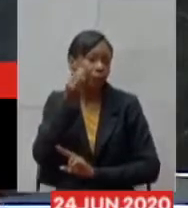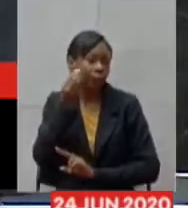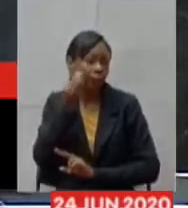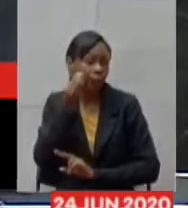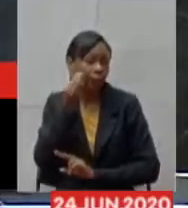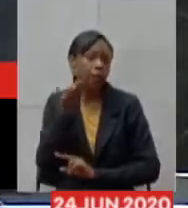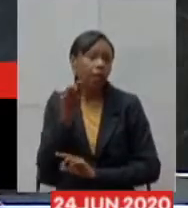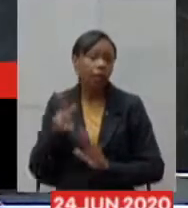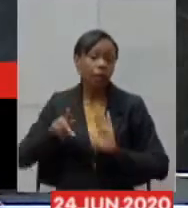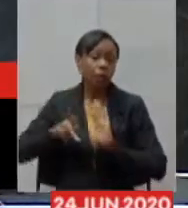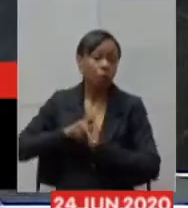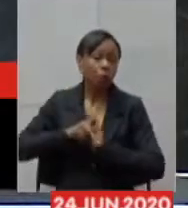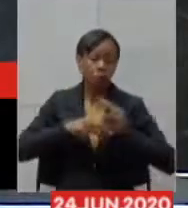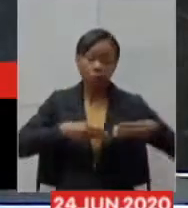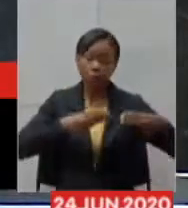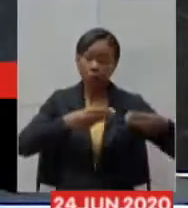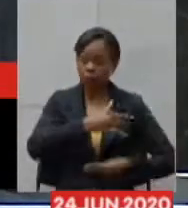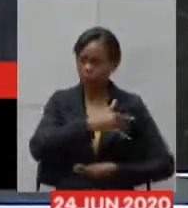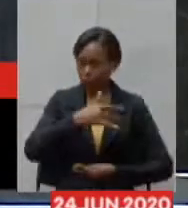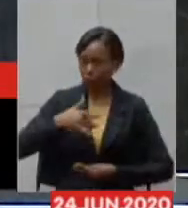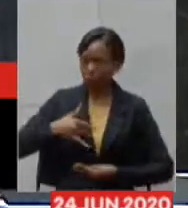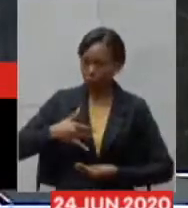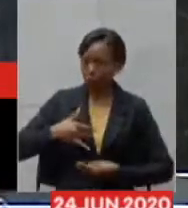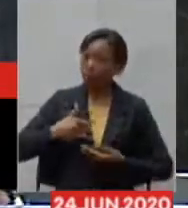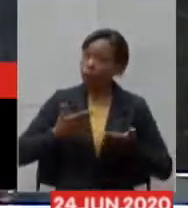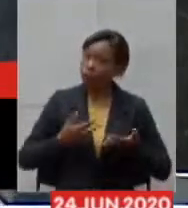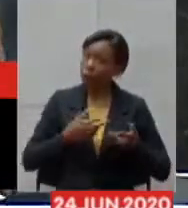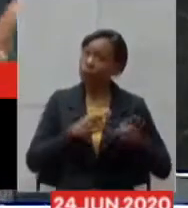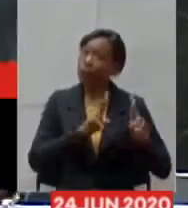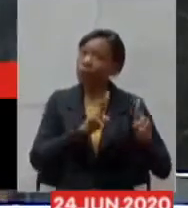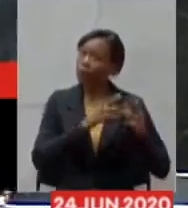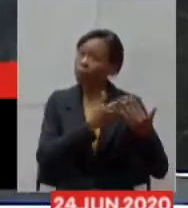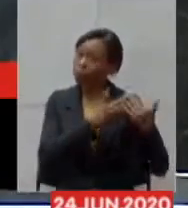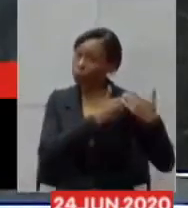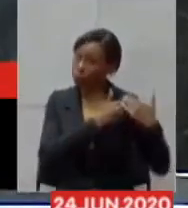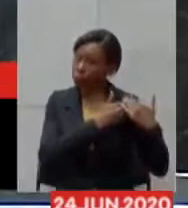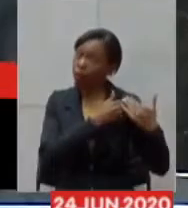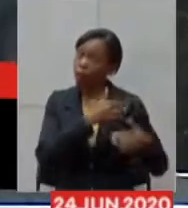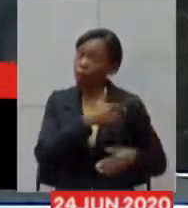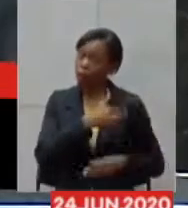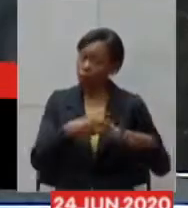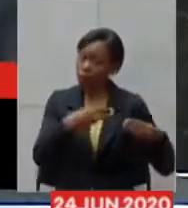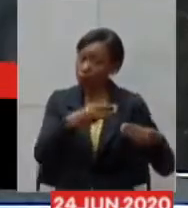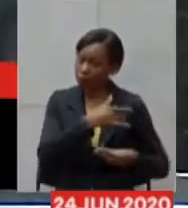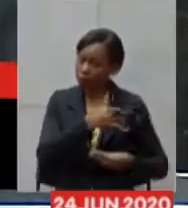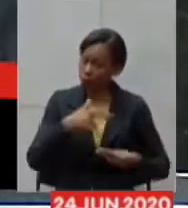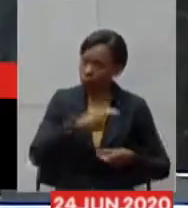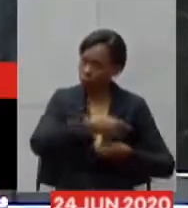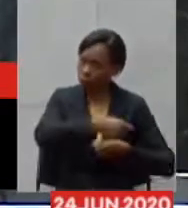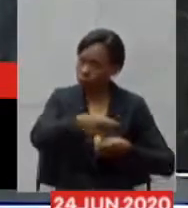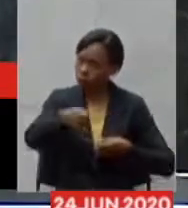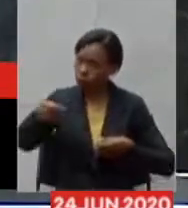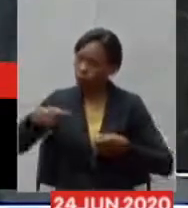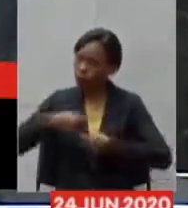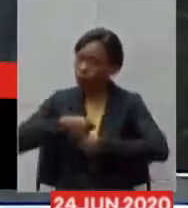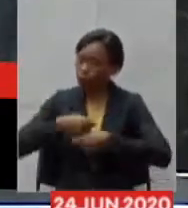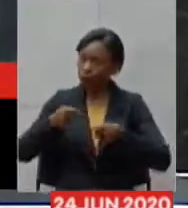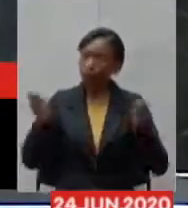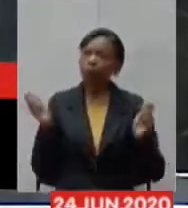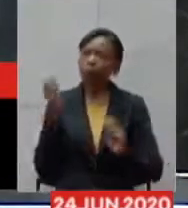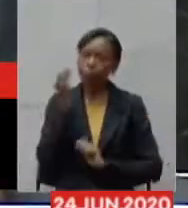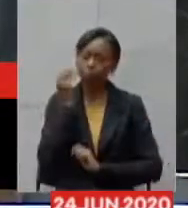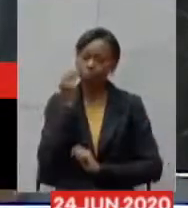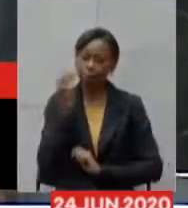Ministério da Saúde então é função do Ministério da Saúde distribuir esses testes o Ministério ele fez uma